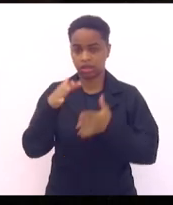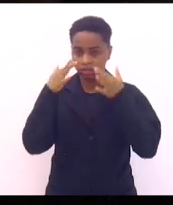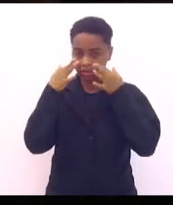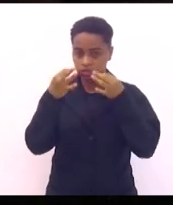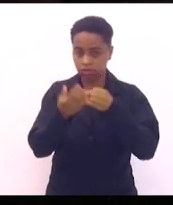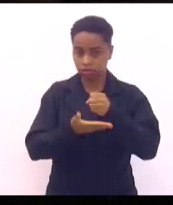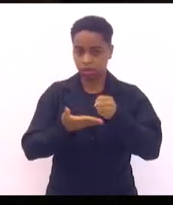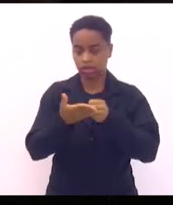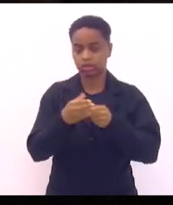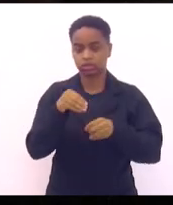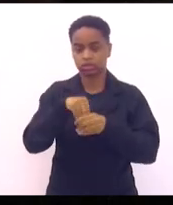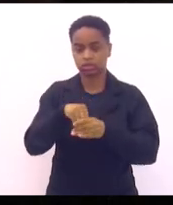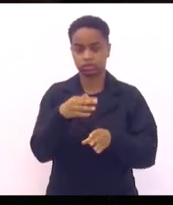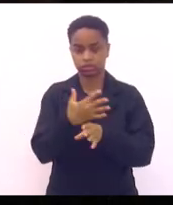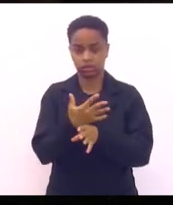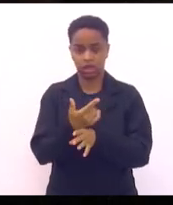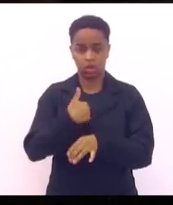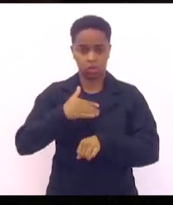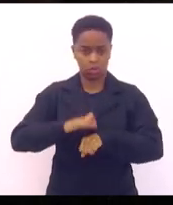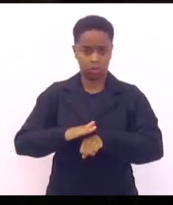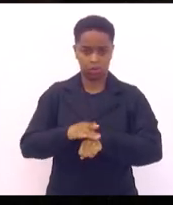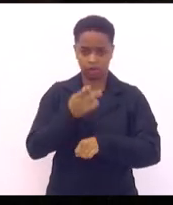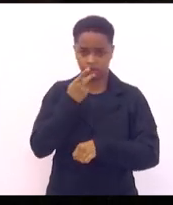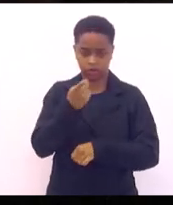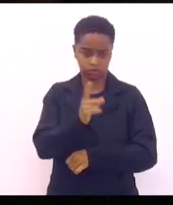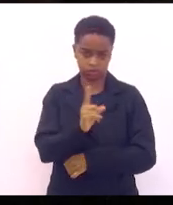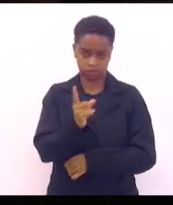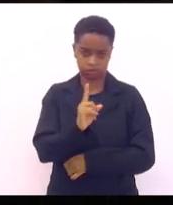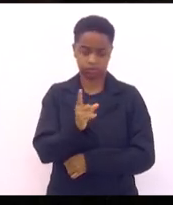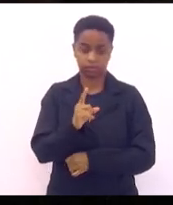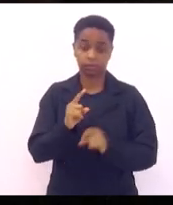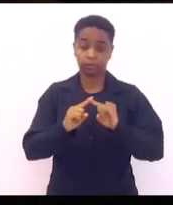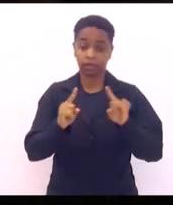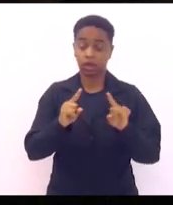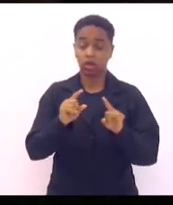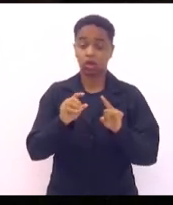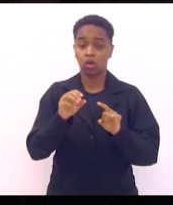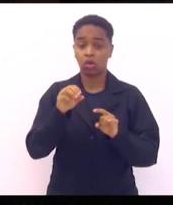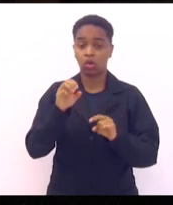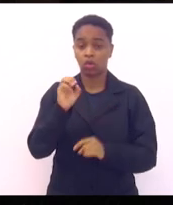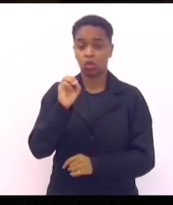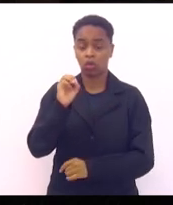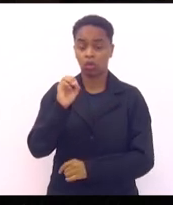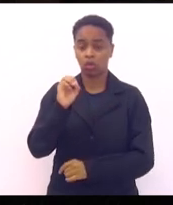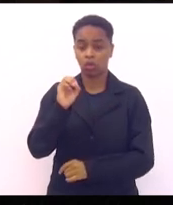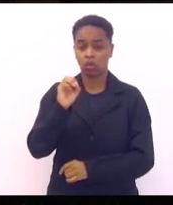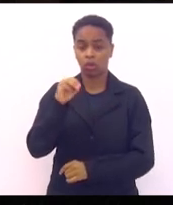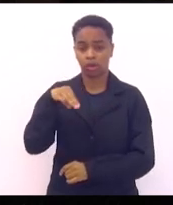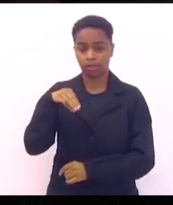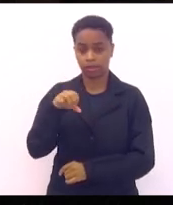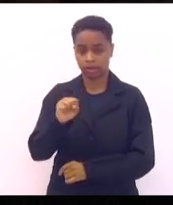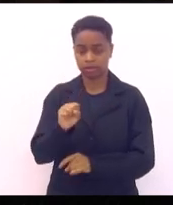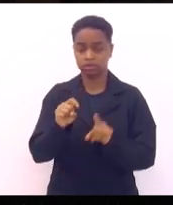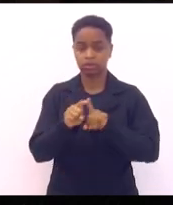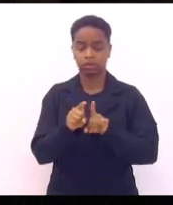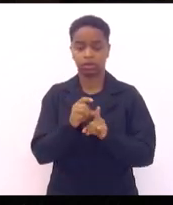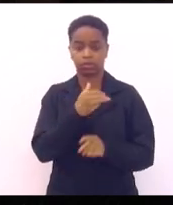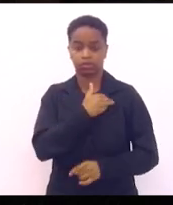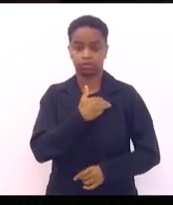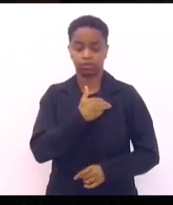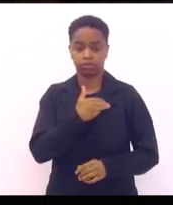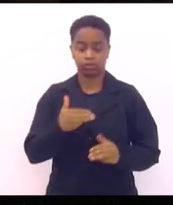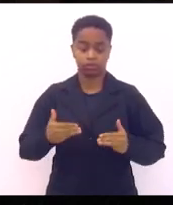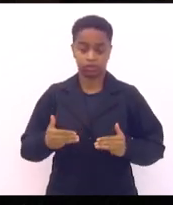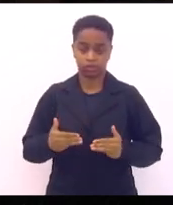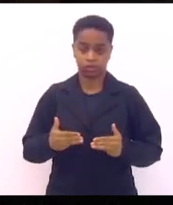não sou eu que estou dizendo, Renato, simplesmente a Organização Mundial da Saúde, o Ministério da Saúde que diz que quando o